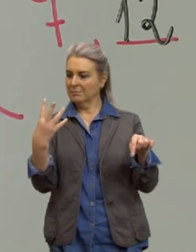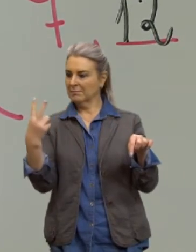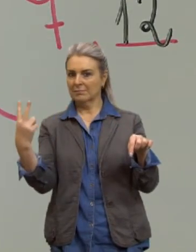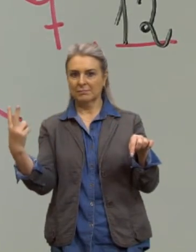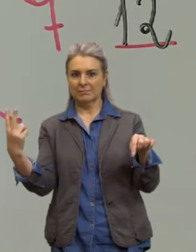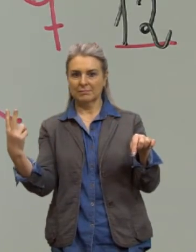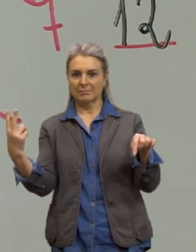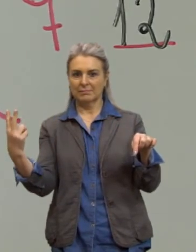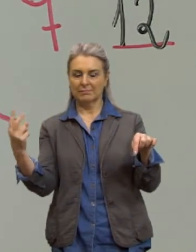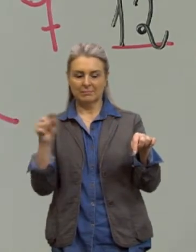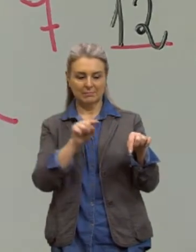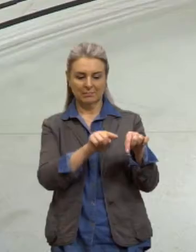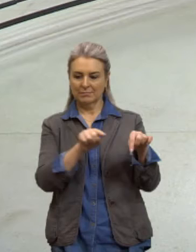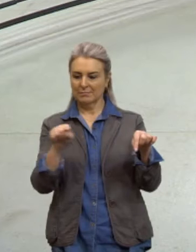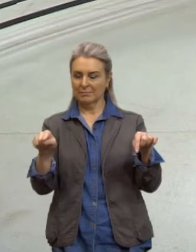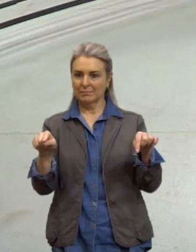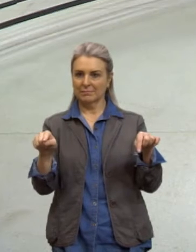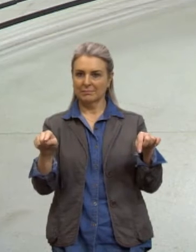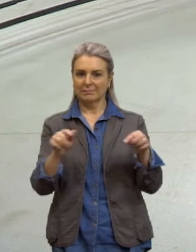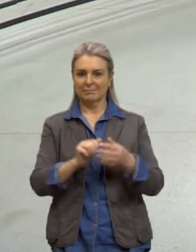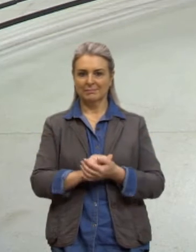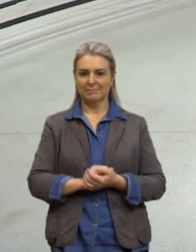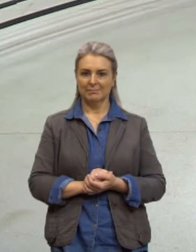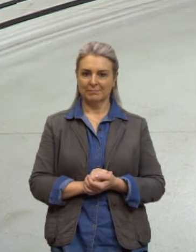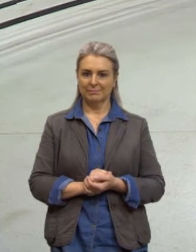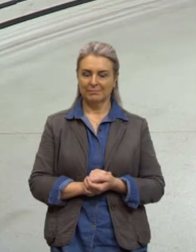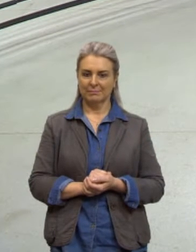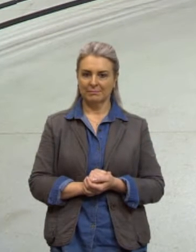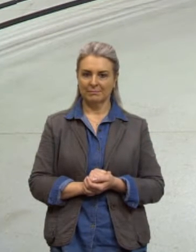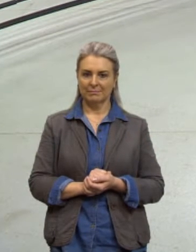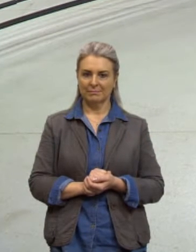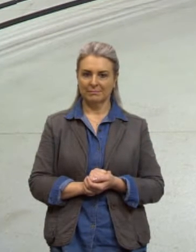certo? foi isso que nós fizemos